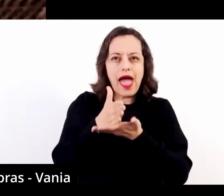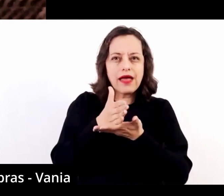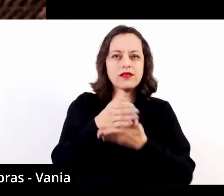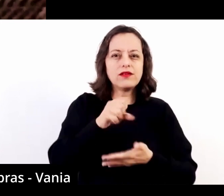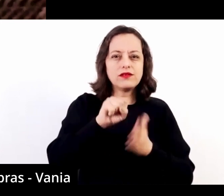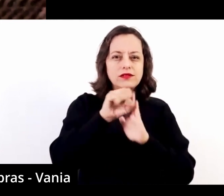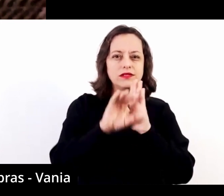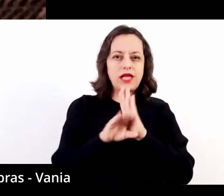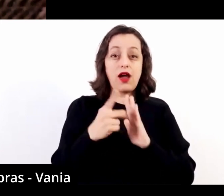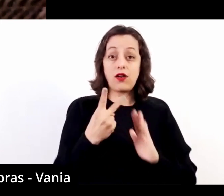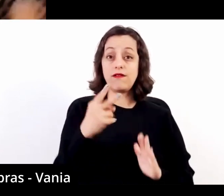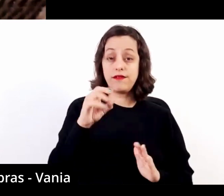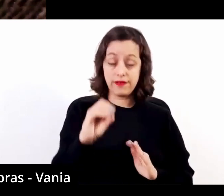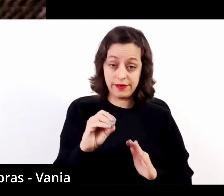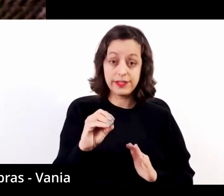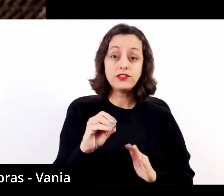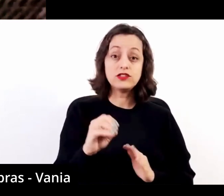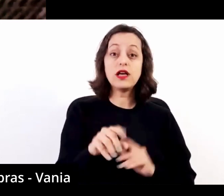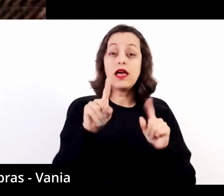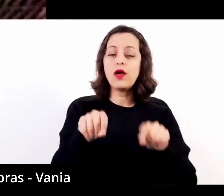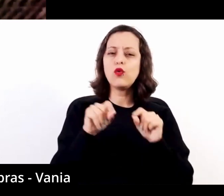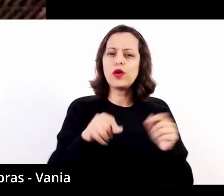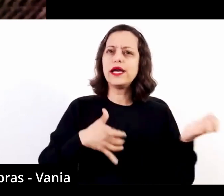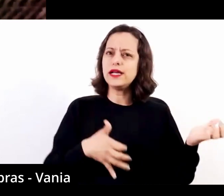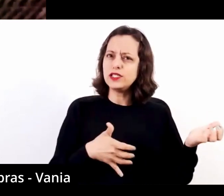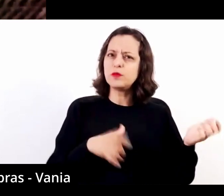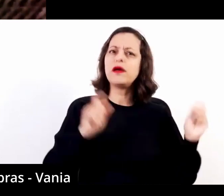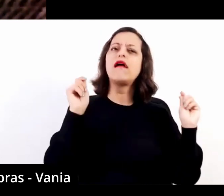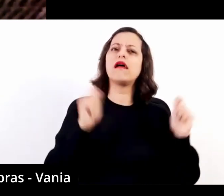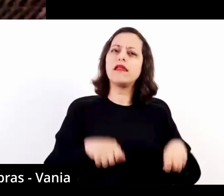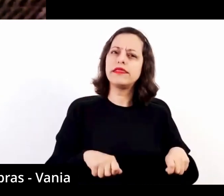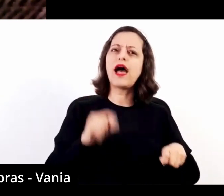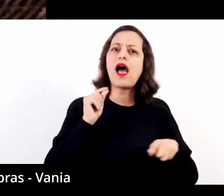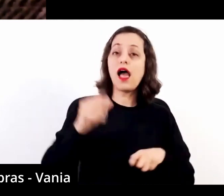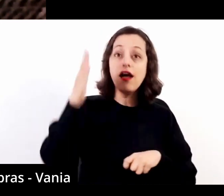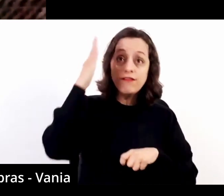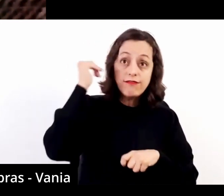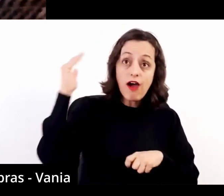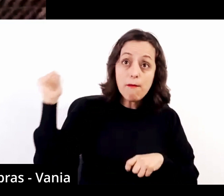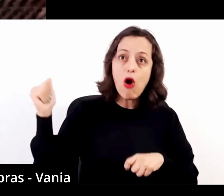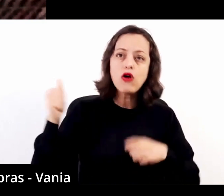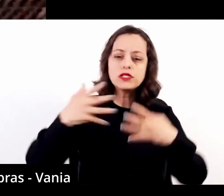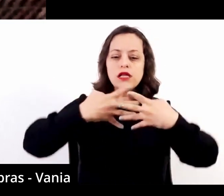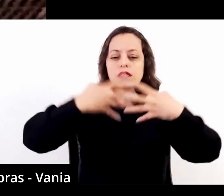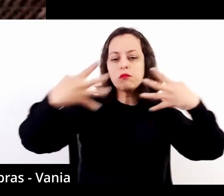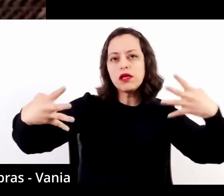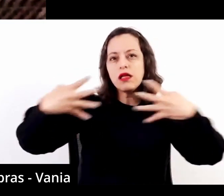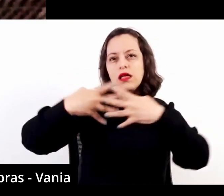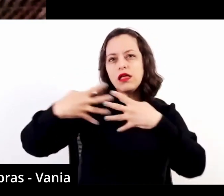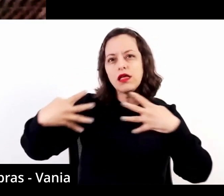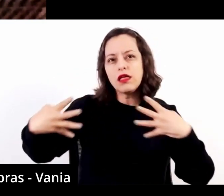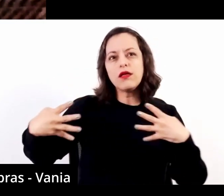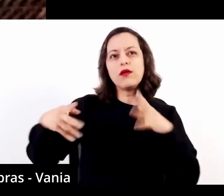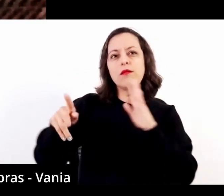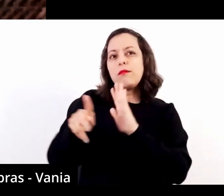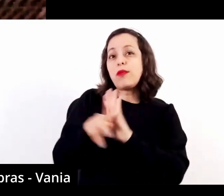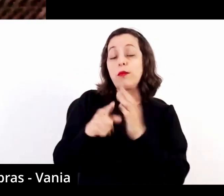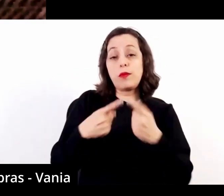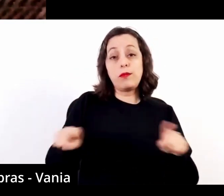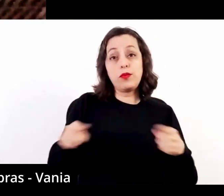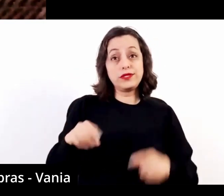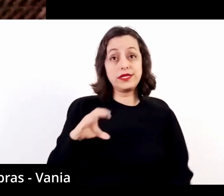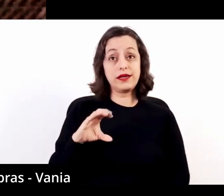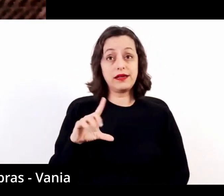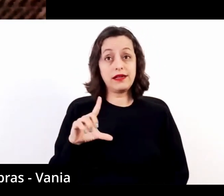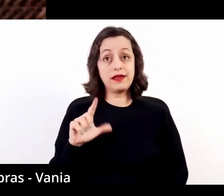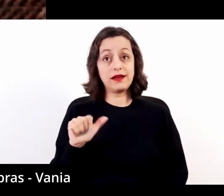esse instrumento capaz de reproduzir os grandes clássicos canônicos do repertório da música